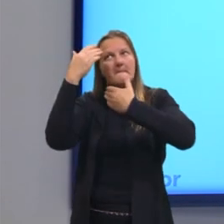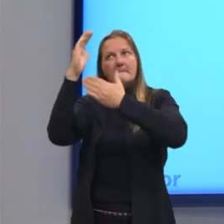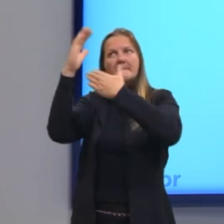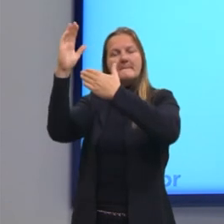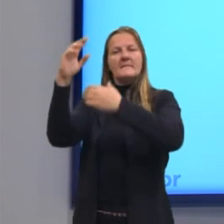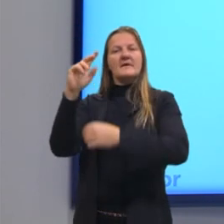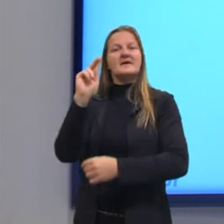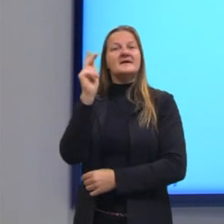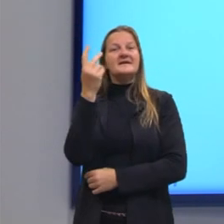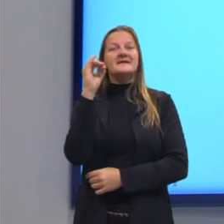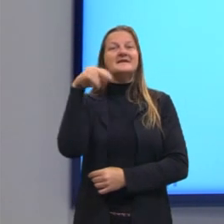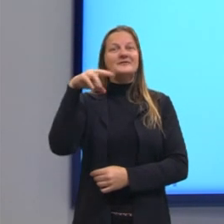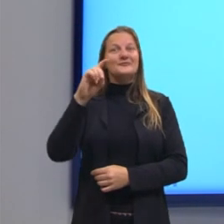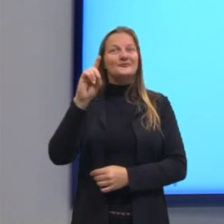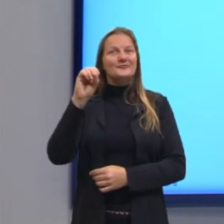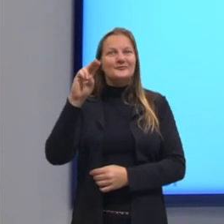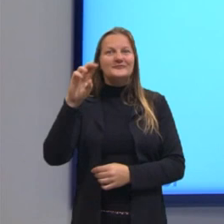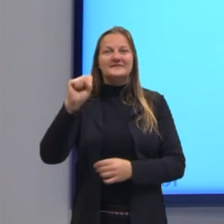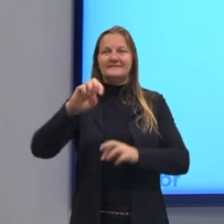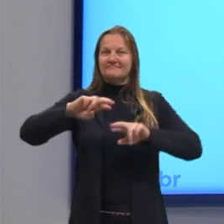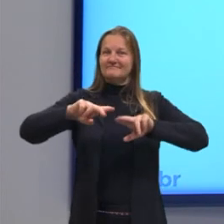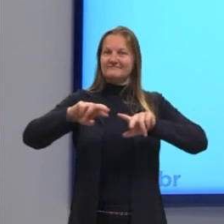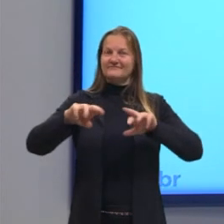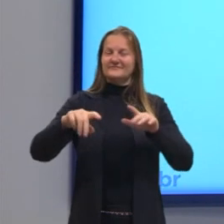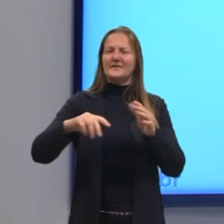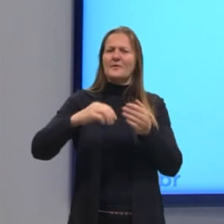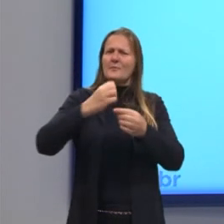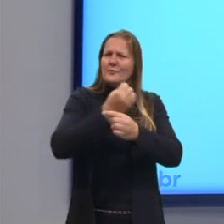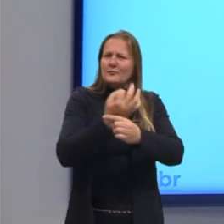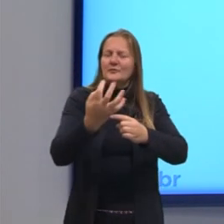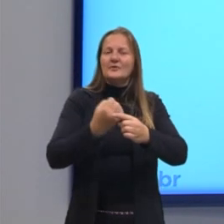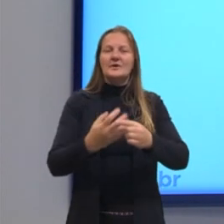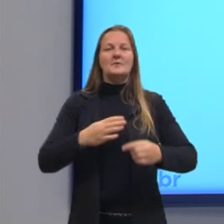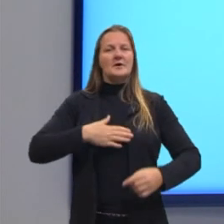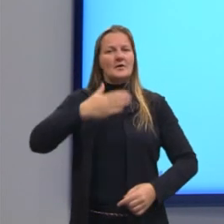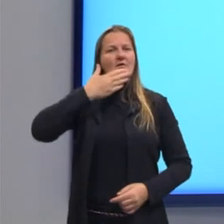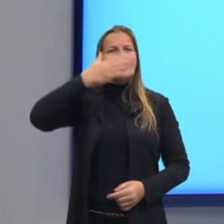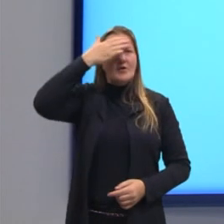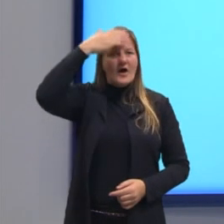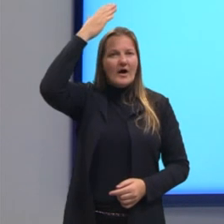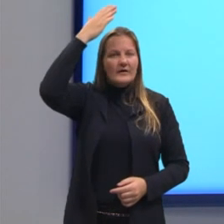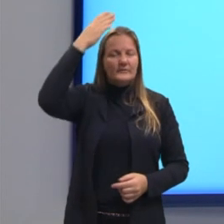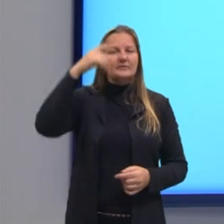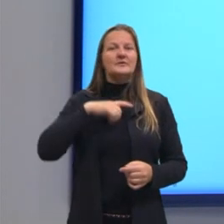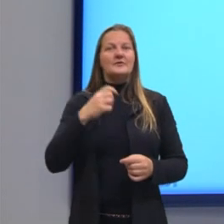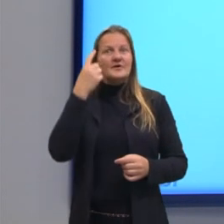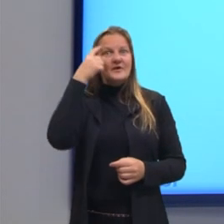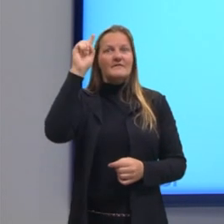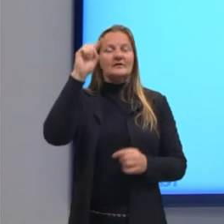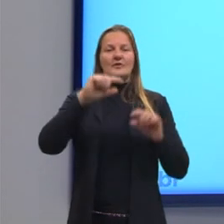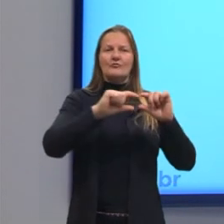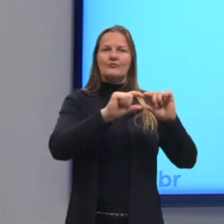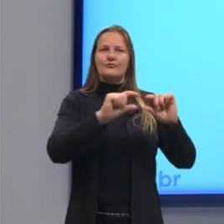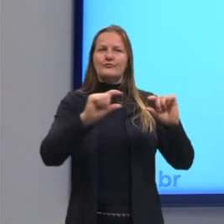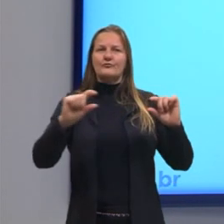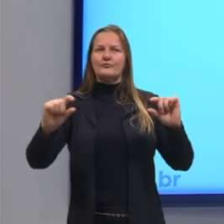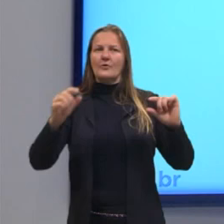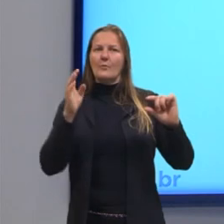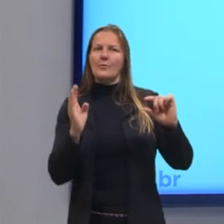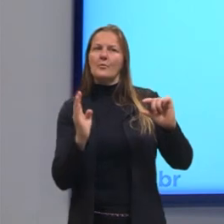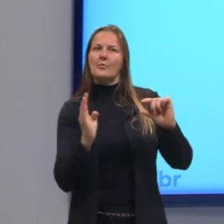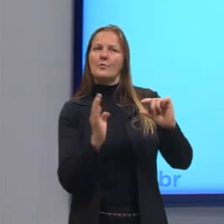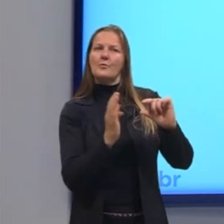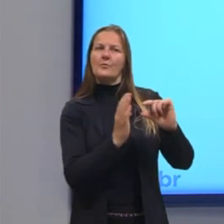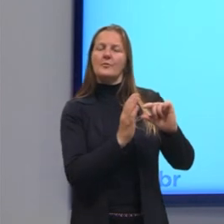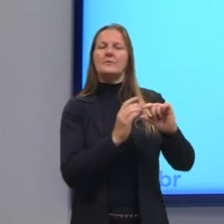sua numeração decimal de posição, e aos árabes, que inventaram a famosa barra horizontal para separar o